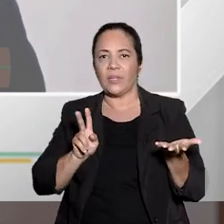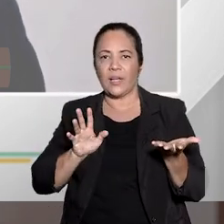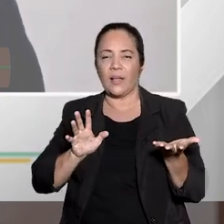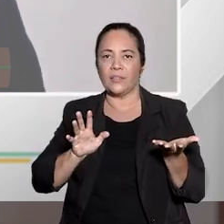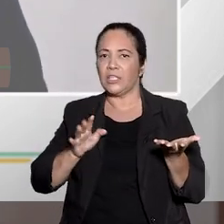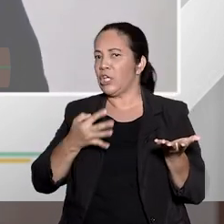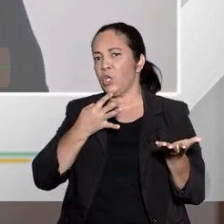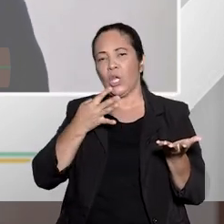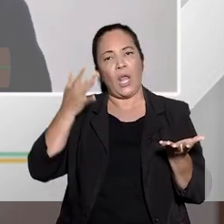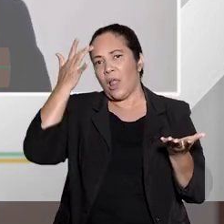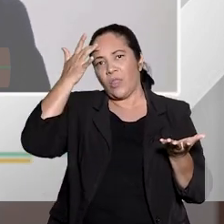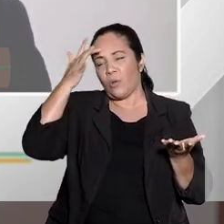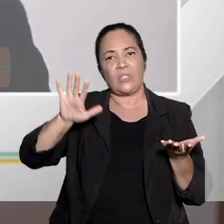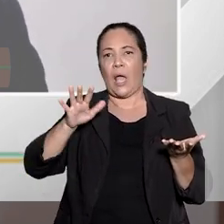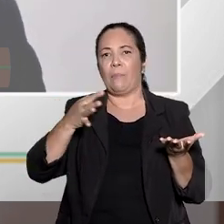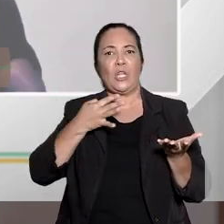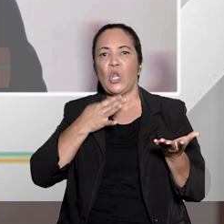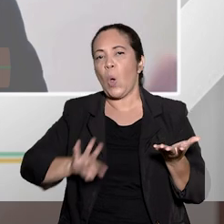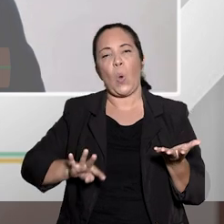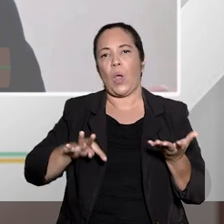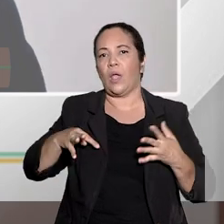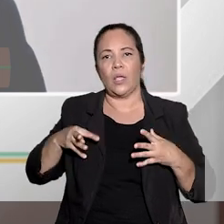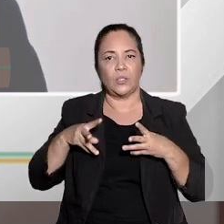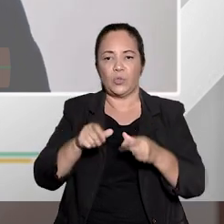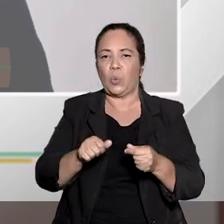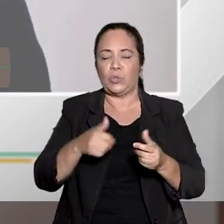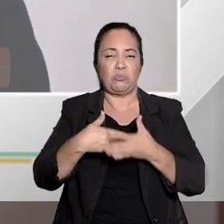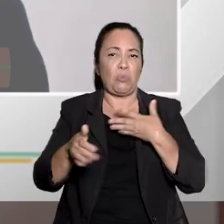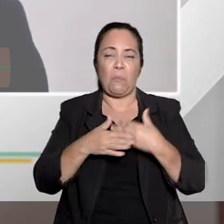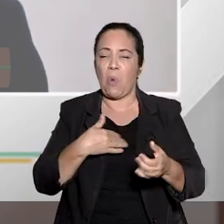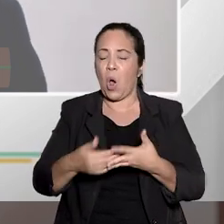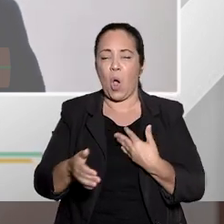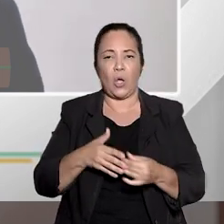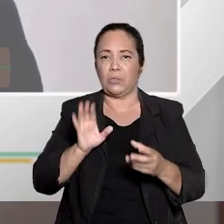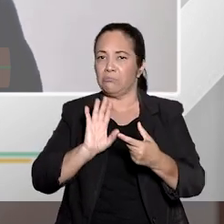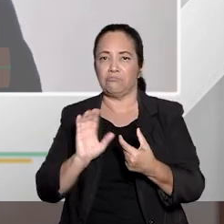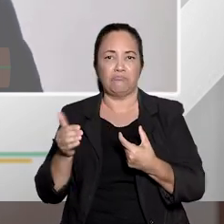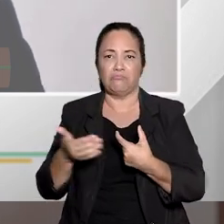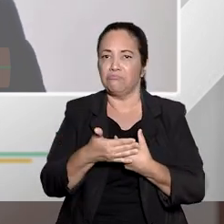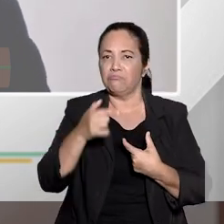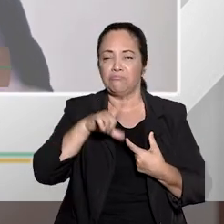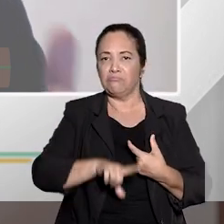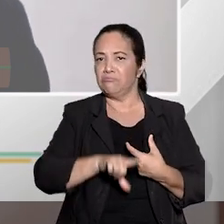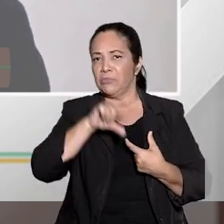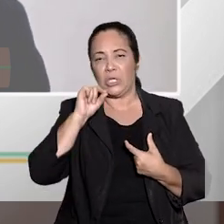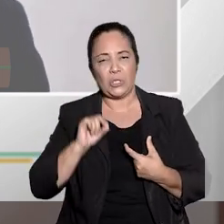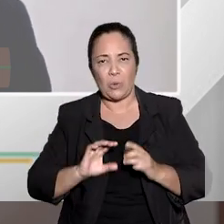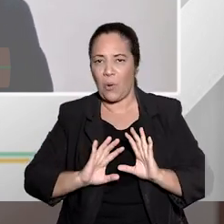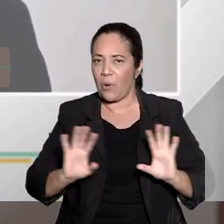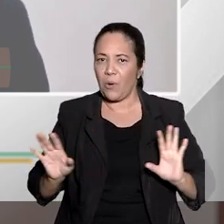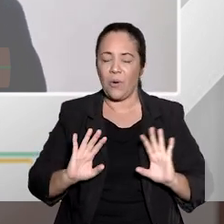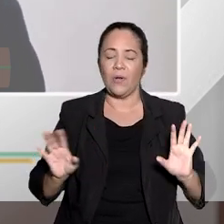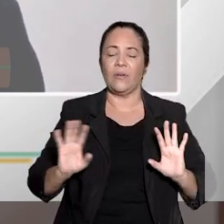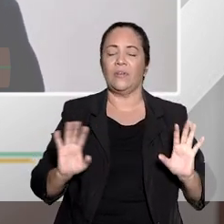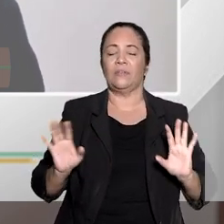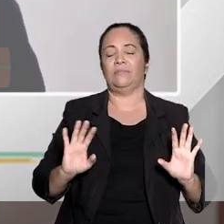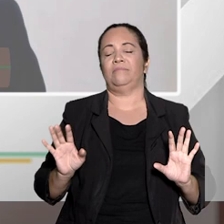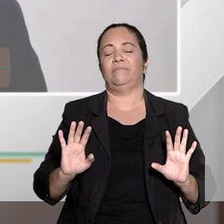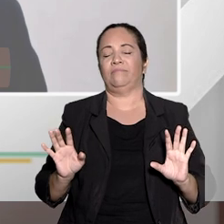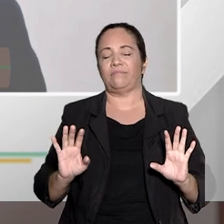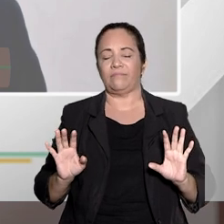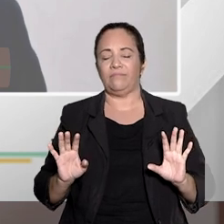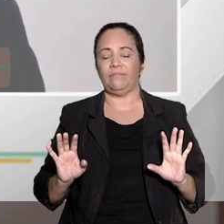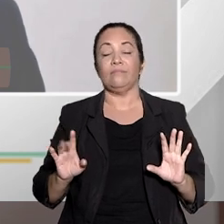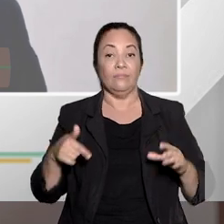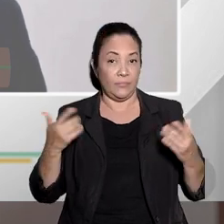trancativo, preservativo, profilático, seja lá qual for a nomenclatura que a gente queira dar a essa terceira espécie, terceira modalidade,